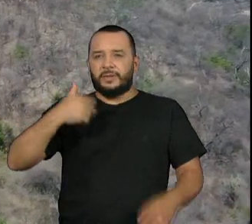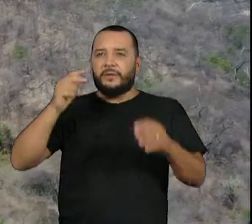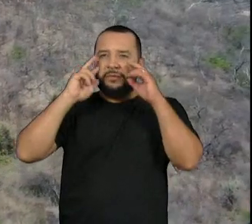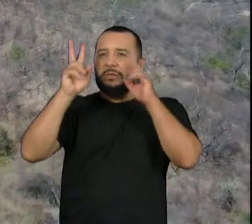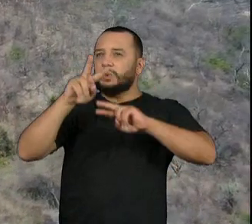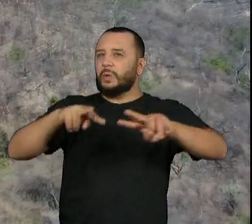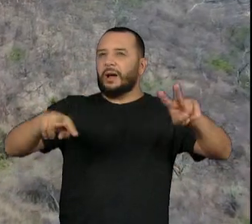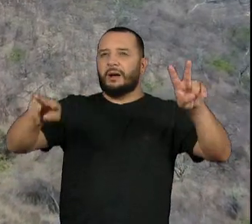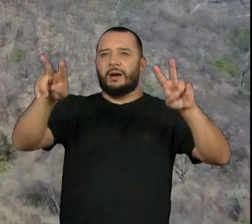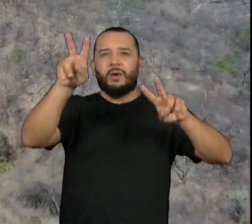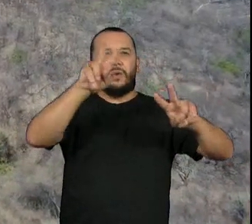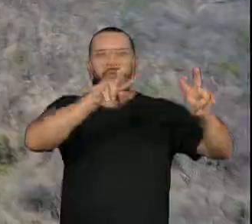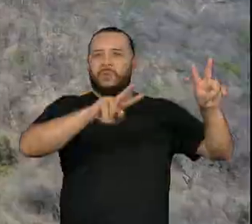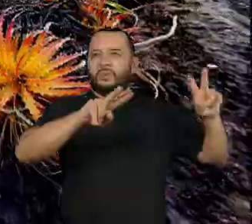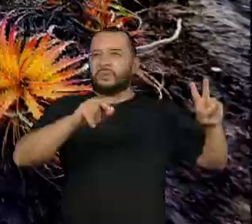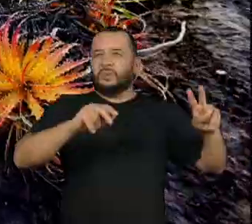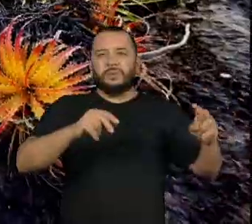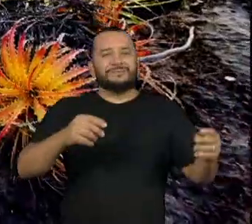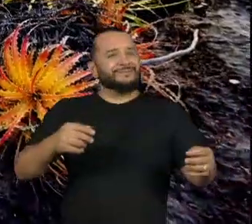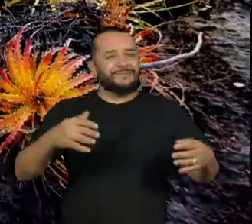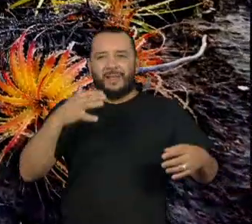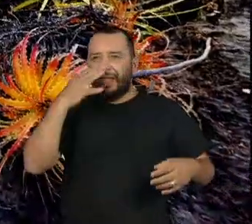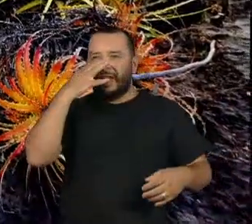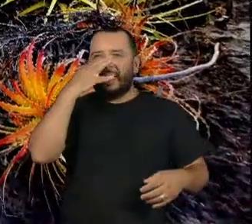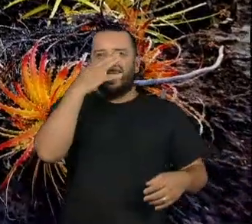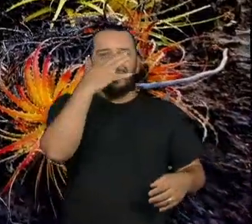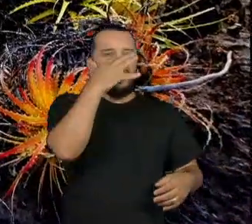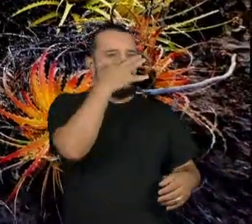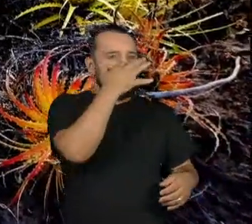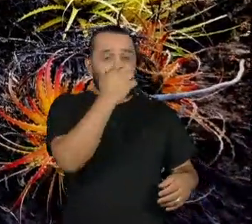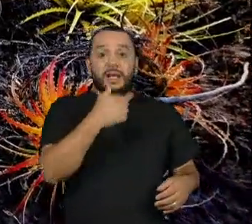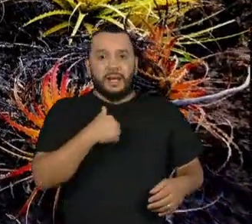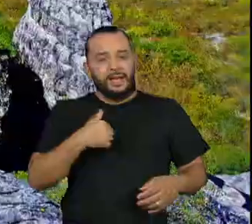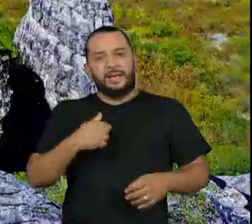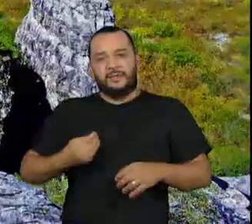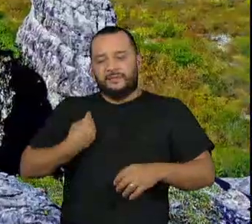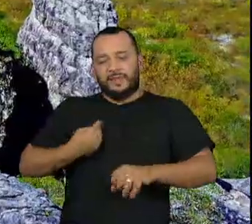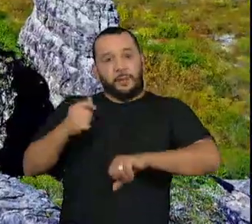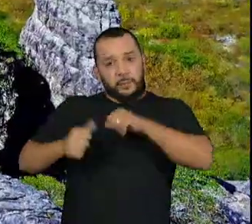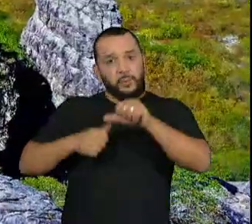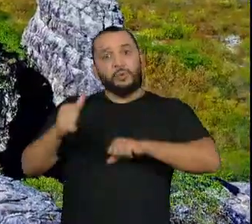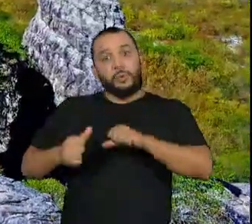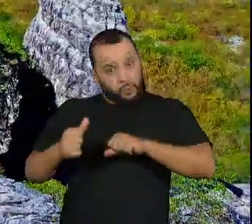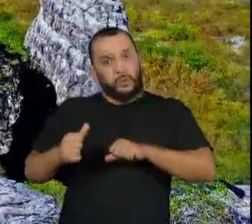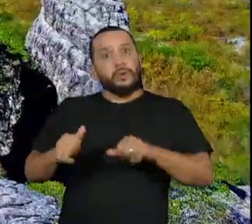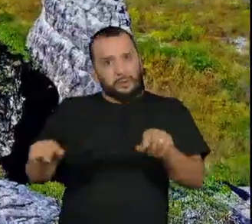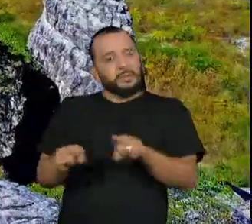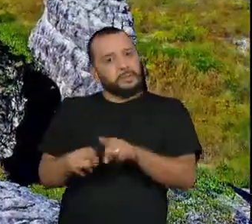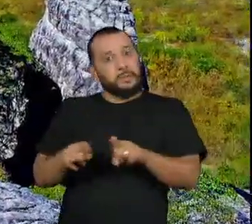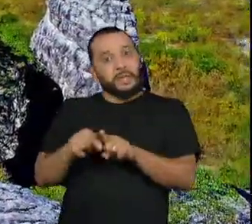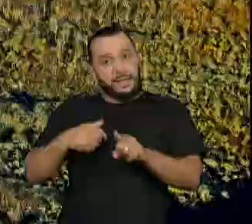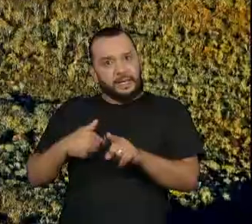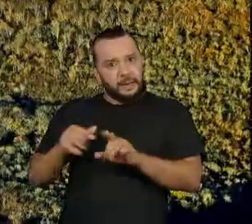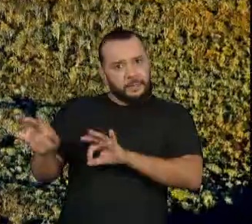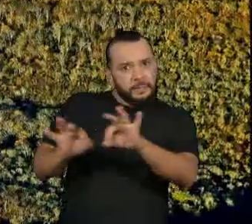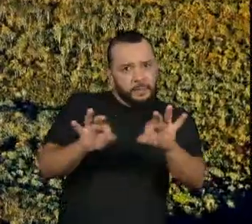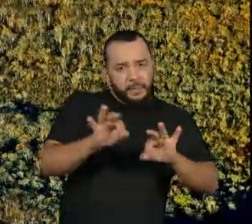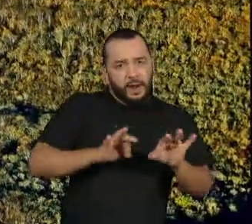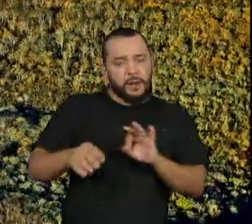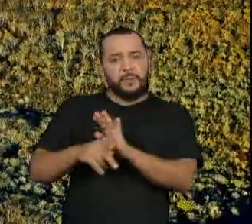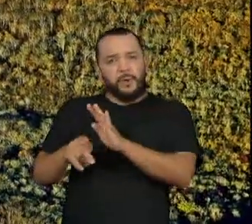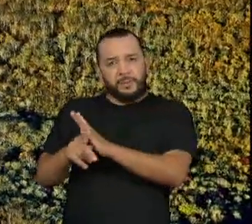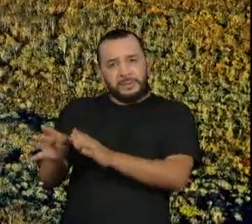selvagem e desconhecida mudou a vida do fotojornalista e produtor cinematográfico. Em